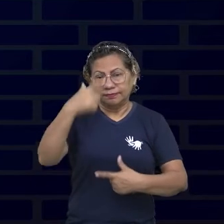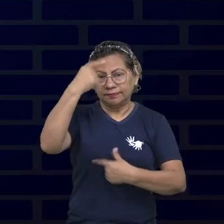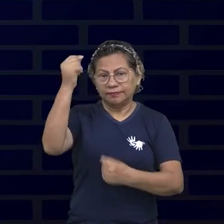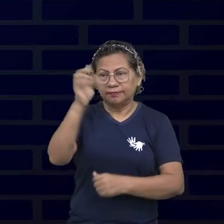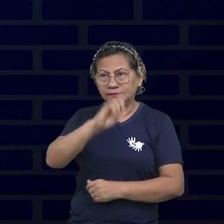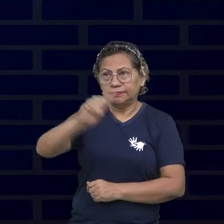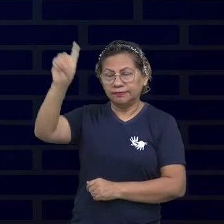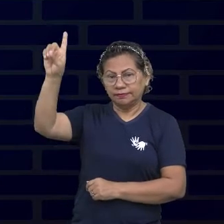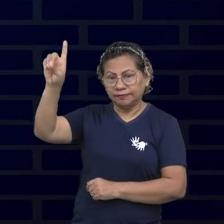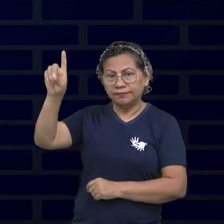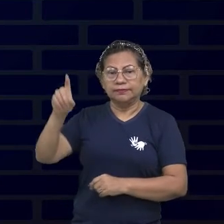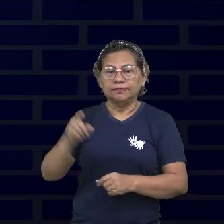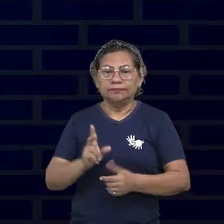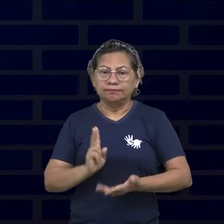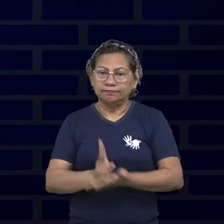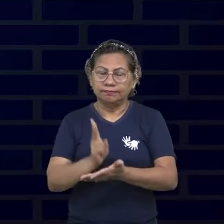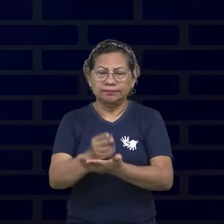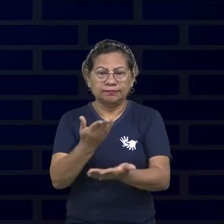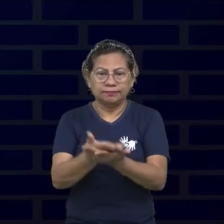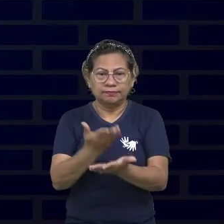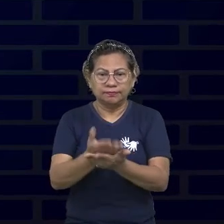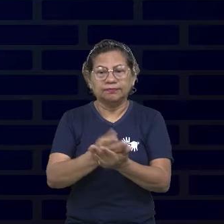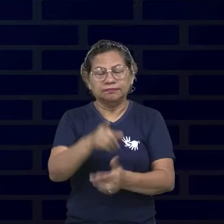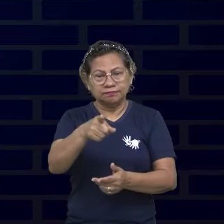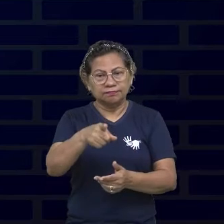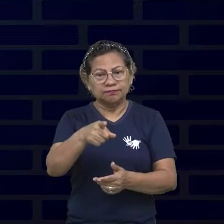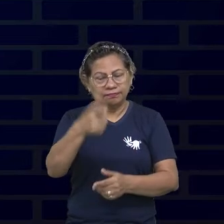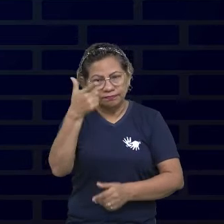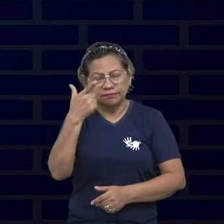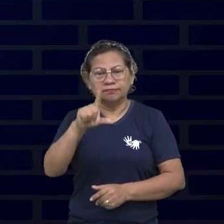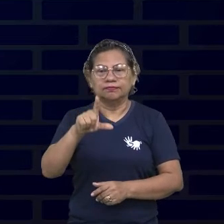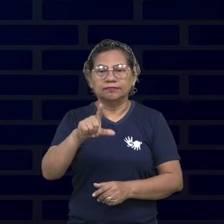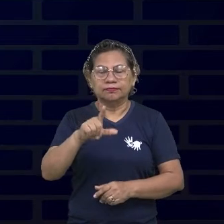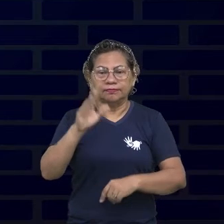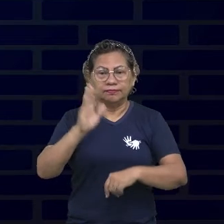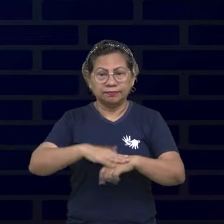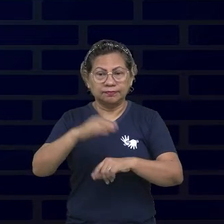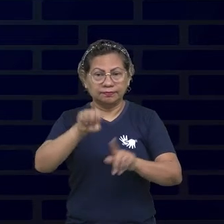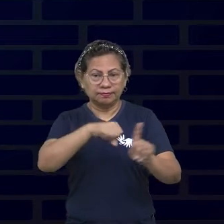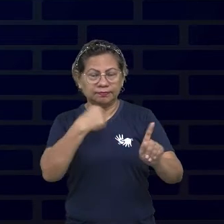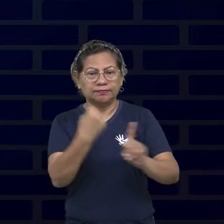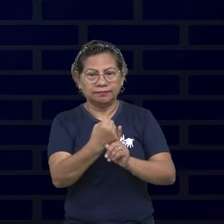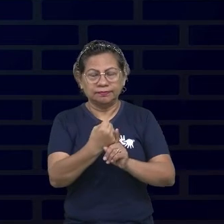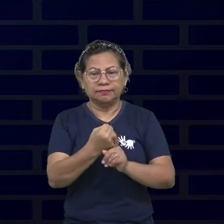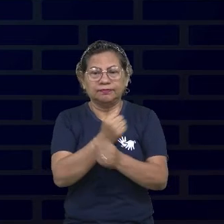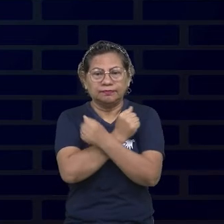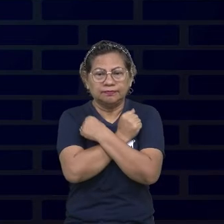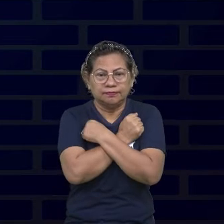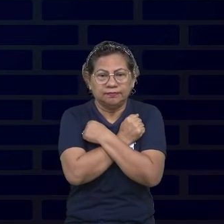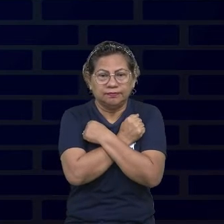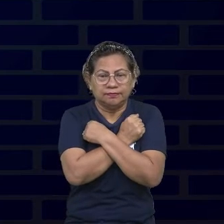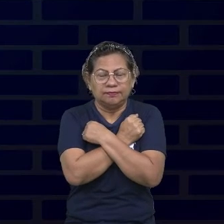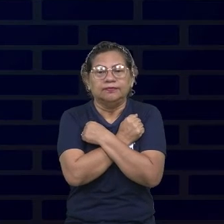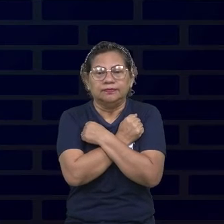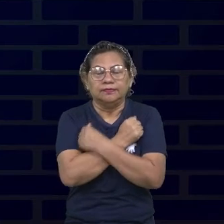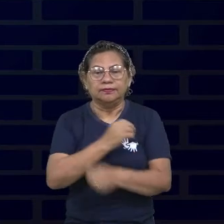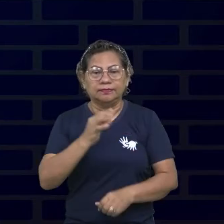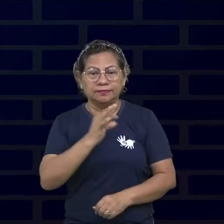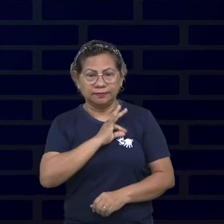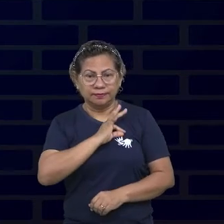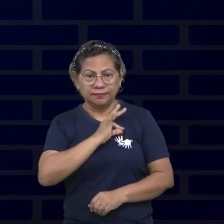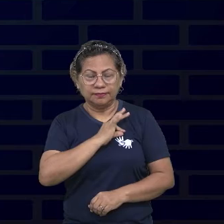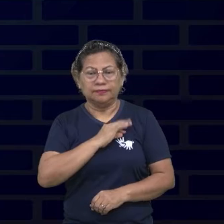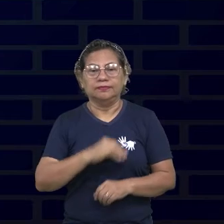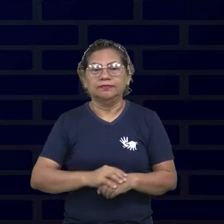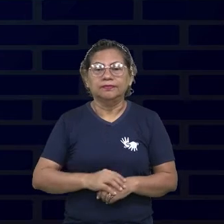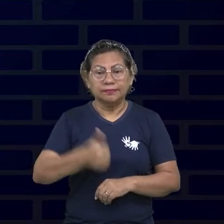estudos, você pode contribuir para uma sociedade melhor. Meu muito obrigado e um abraço deste delegado de polícia, que